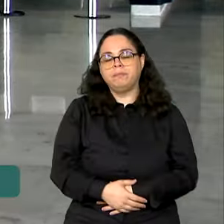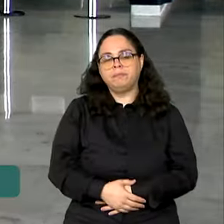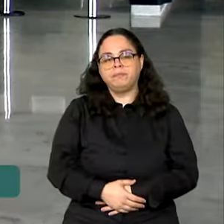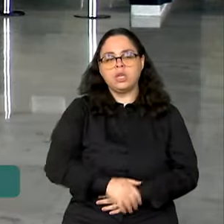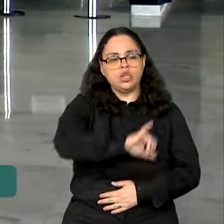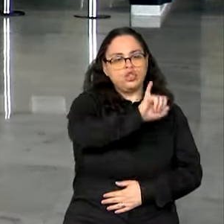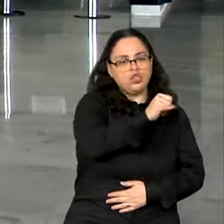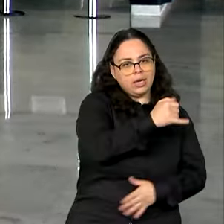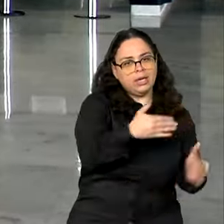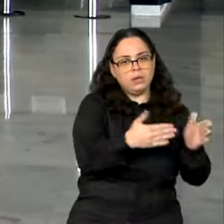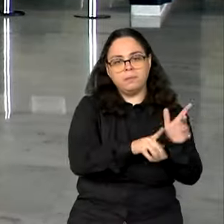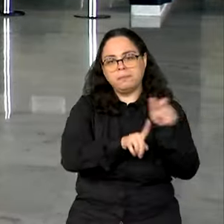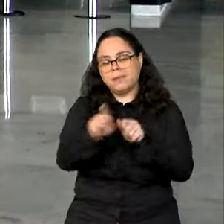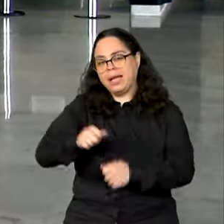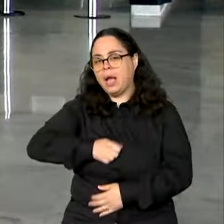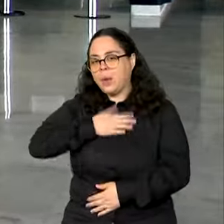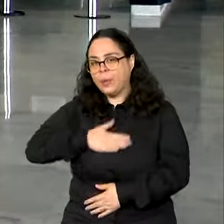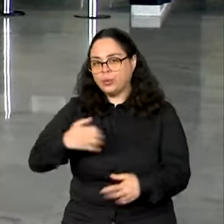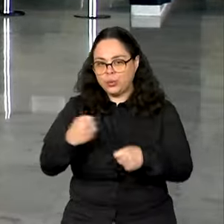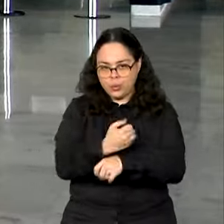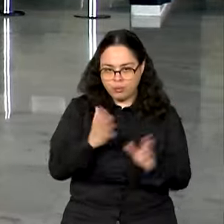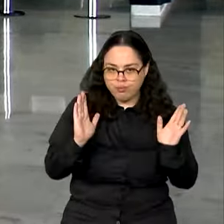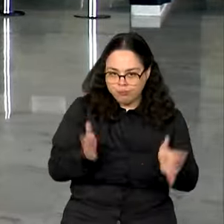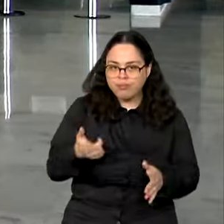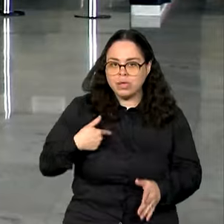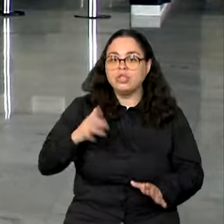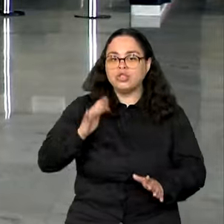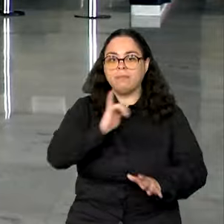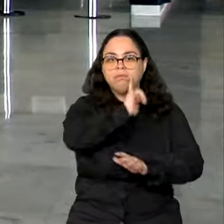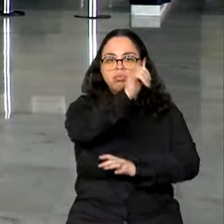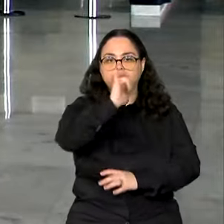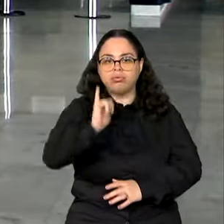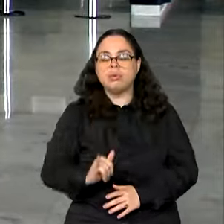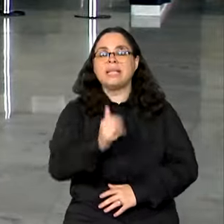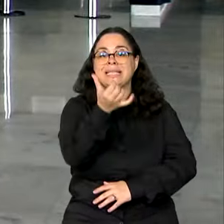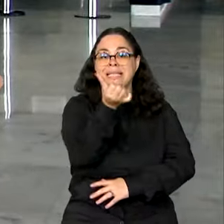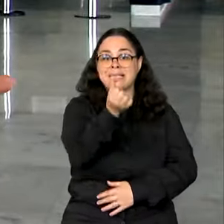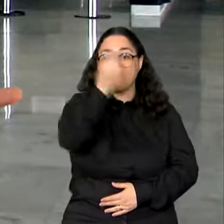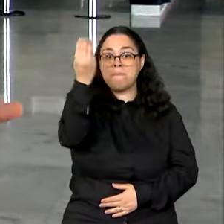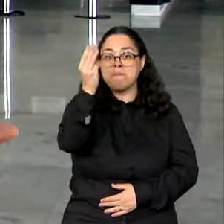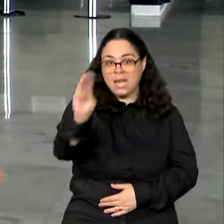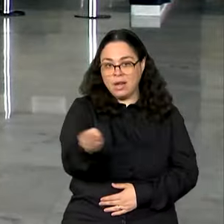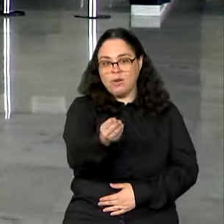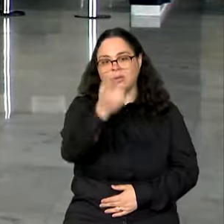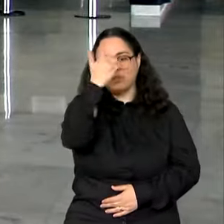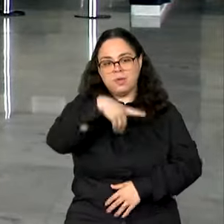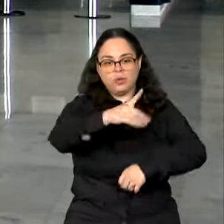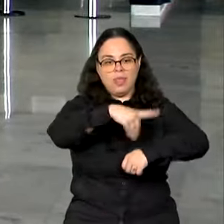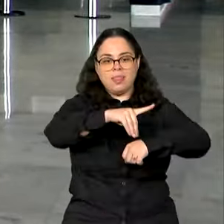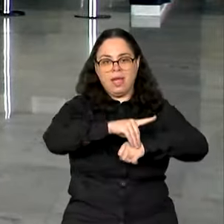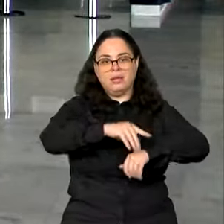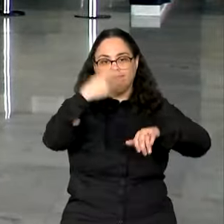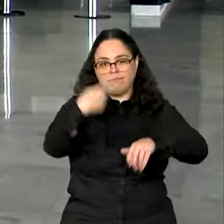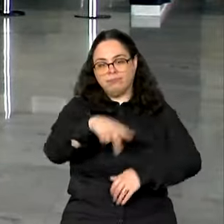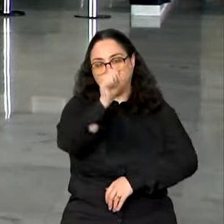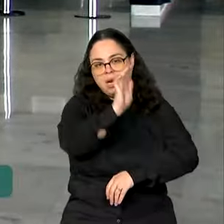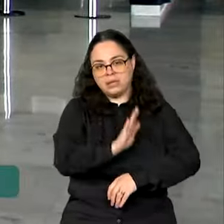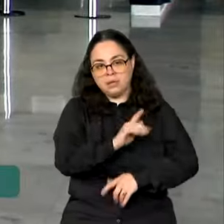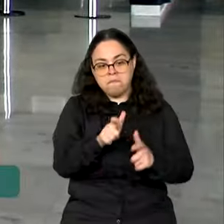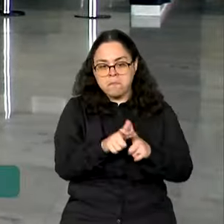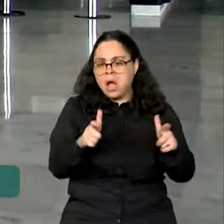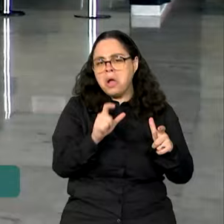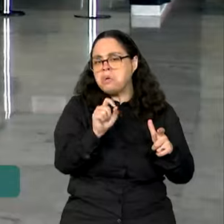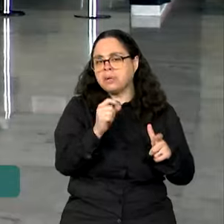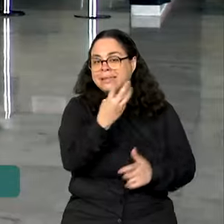2024, foram notificados mais de 6 milhões de casos prováveis de dengue no país, um aumento de